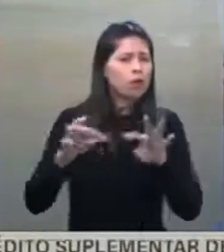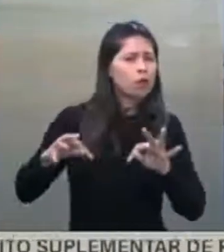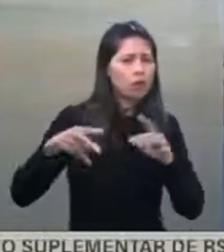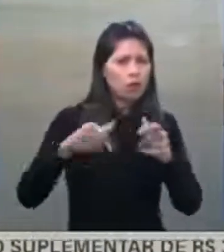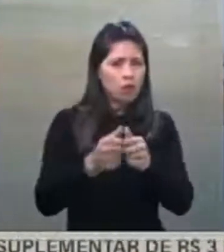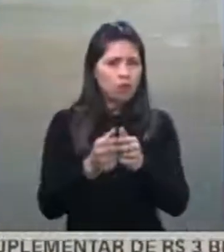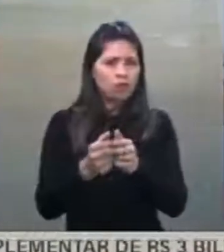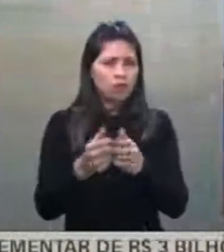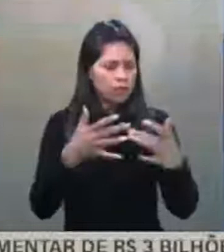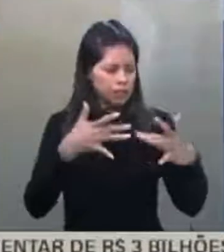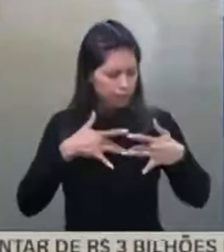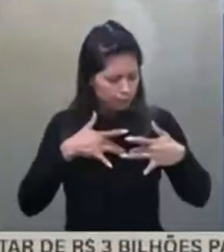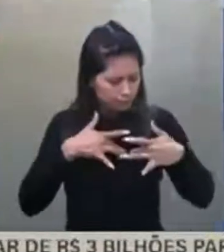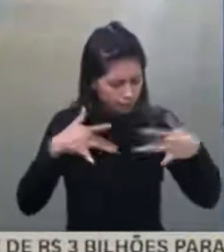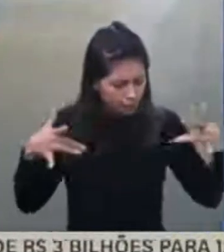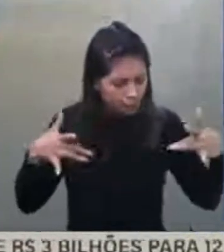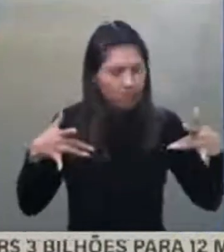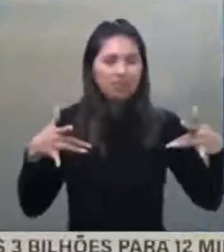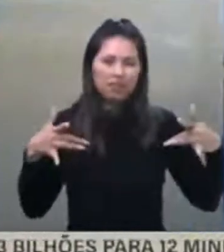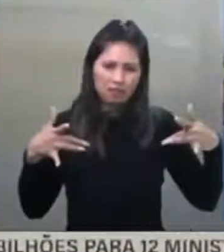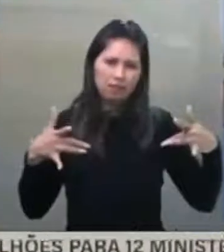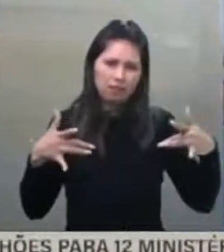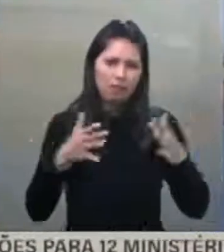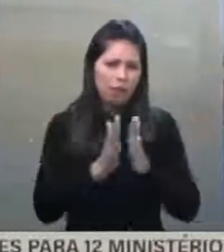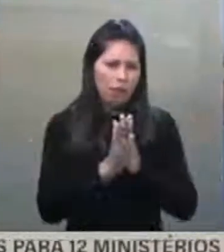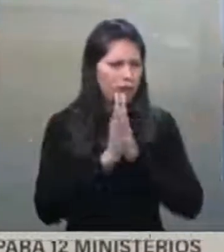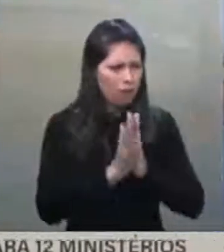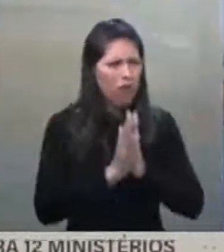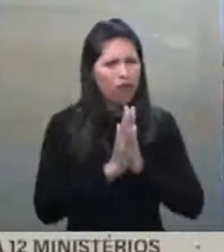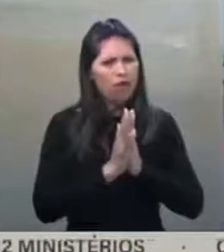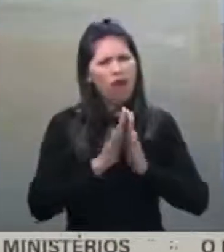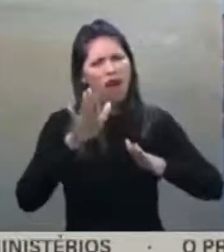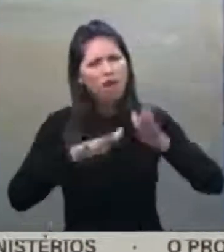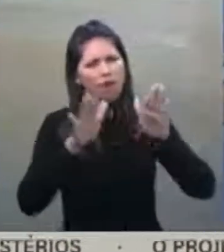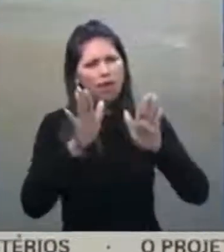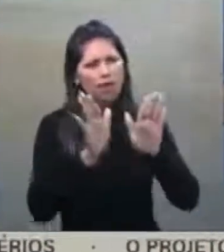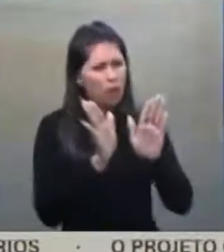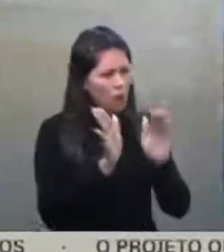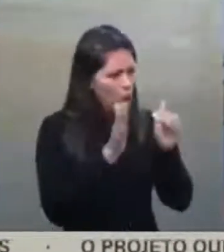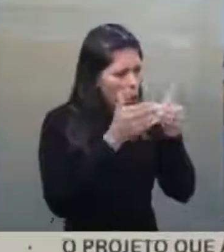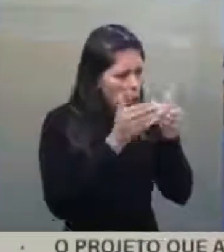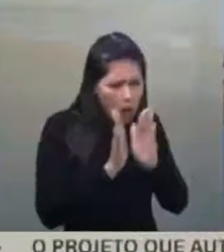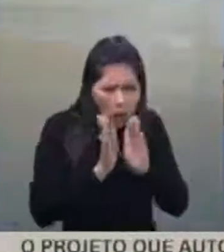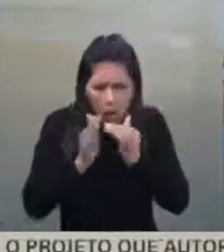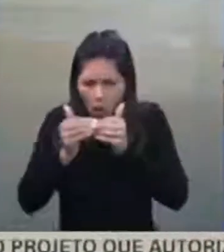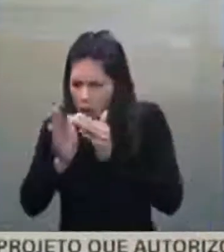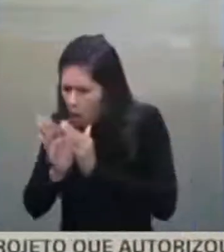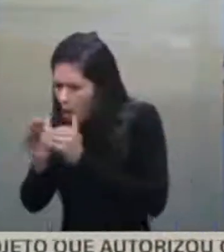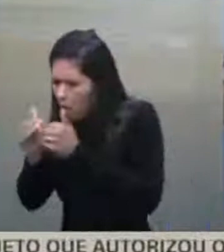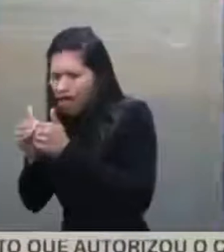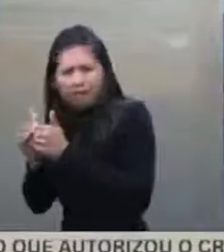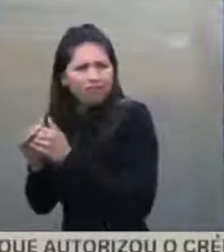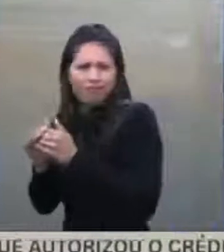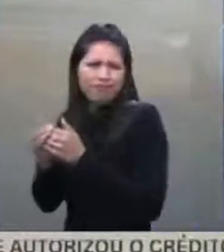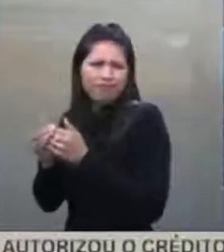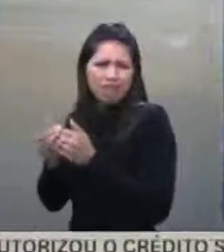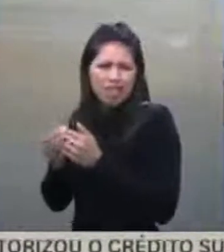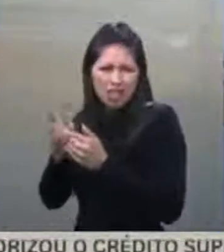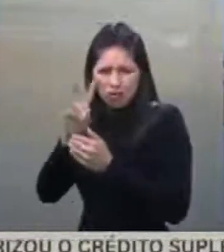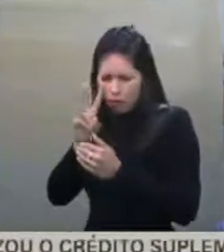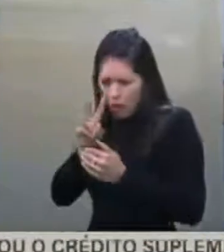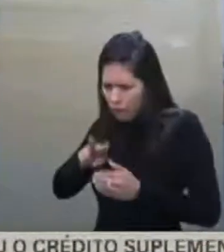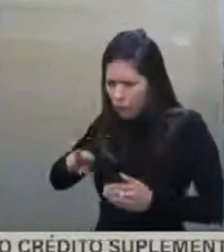solidariedade por fatos isolados que aconteceram, eu cheguei a ver na internet, mas isso não